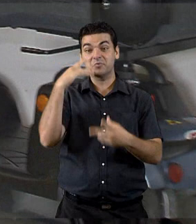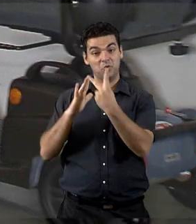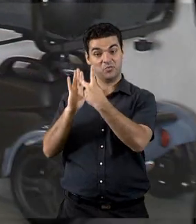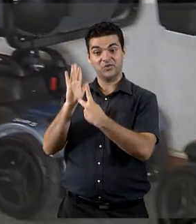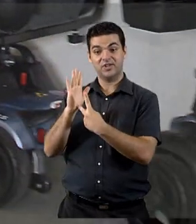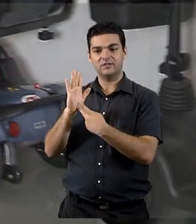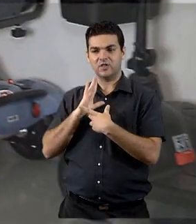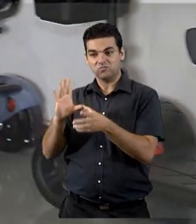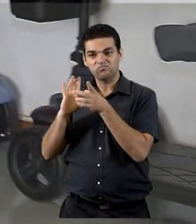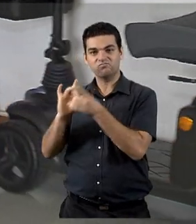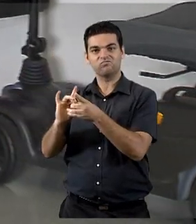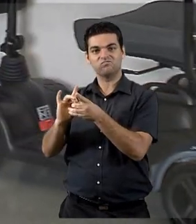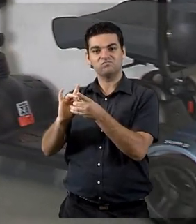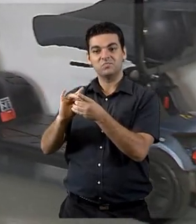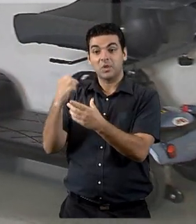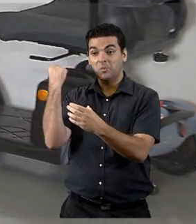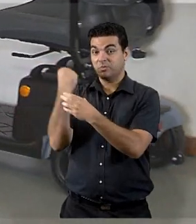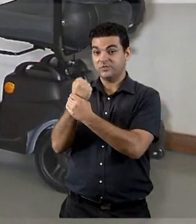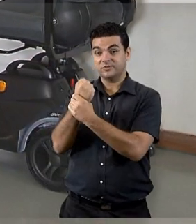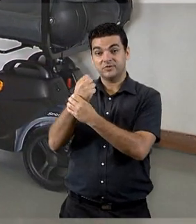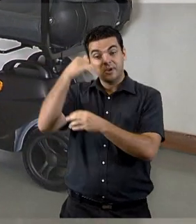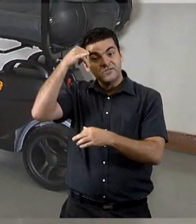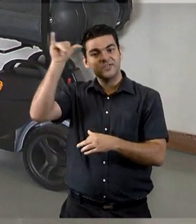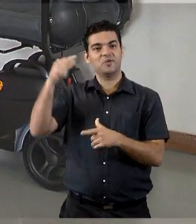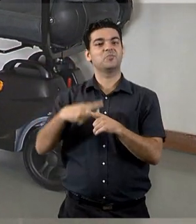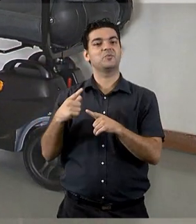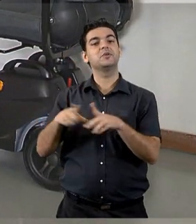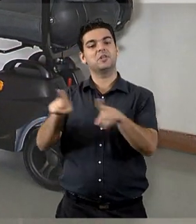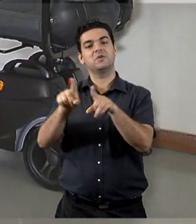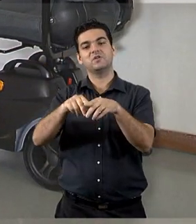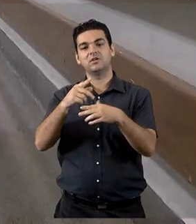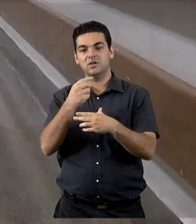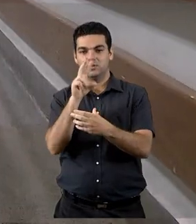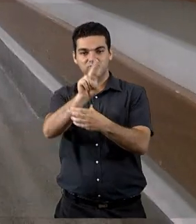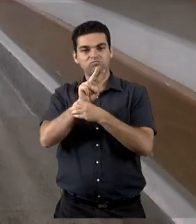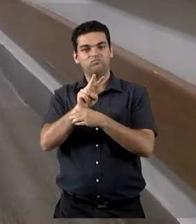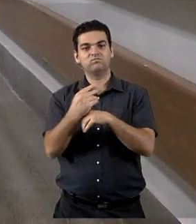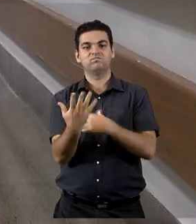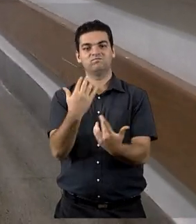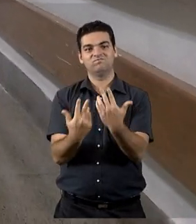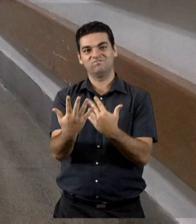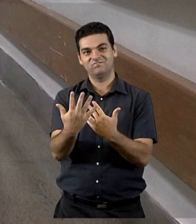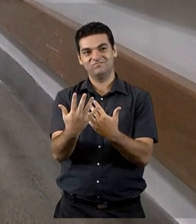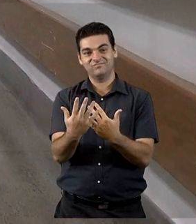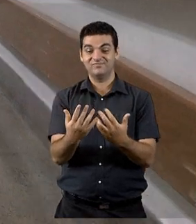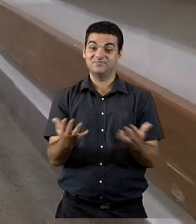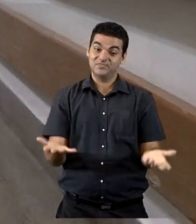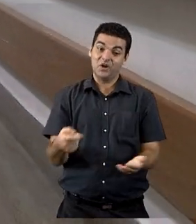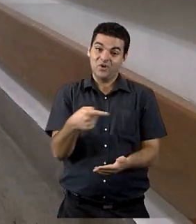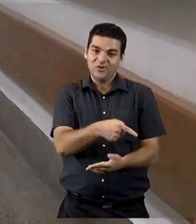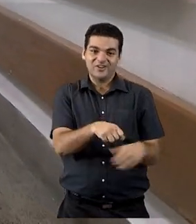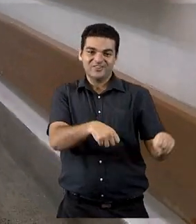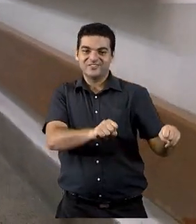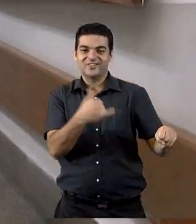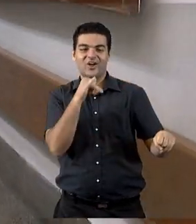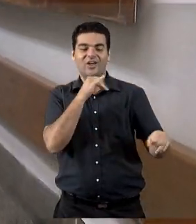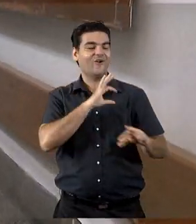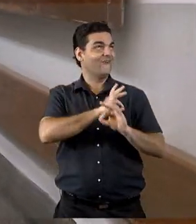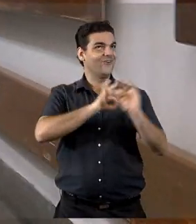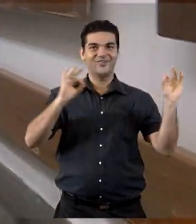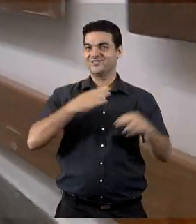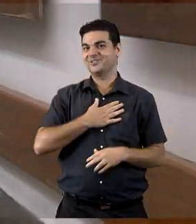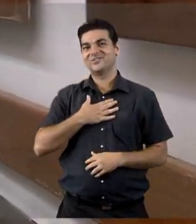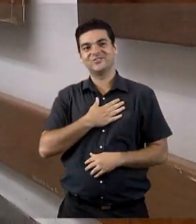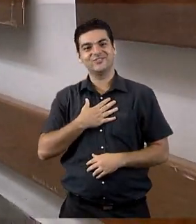feito em parceria com a Sessão de Segurança Preventiva e Brigada de Incêndio. Essa nova cadeira é um sonho de consumo. Ela é